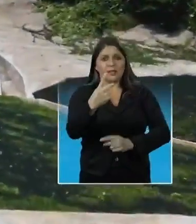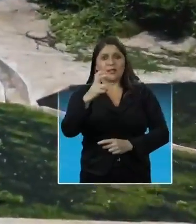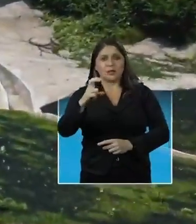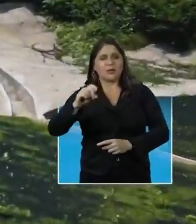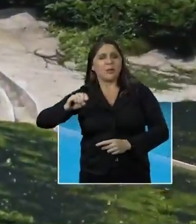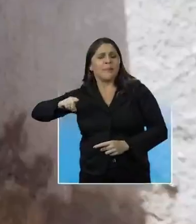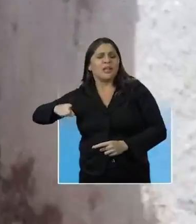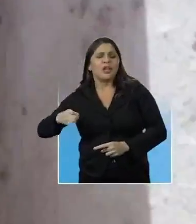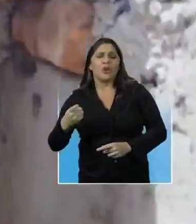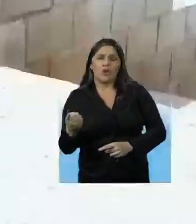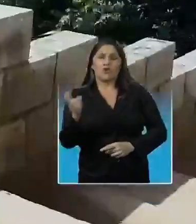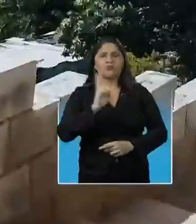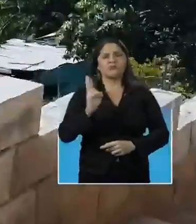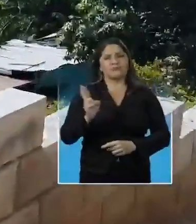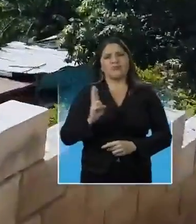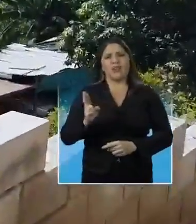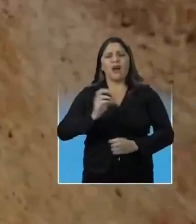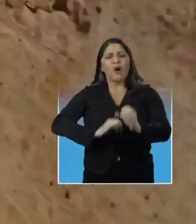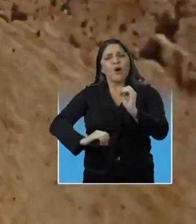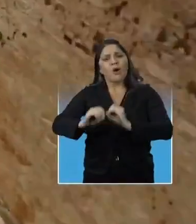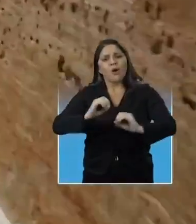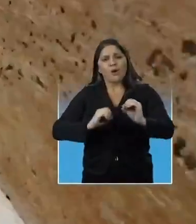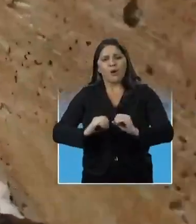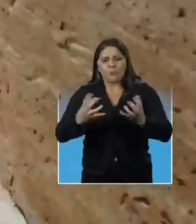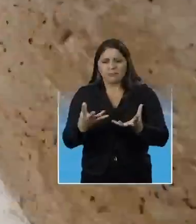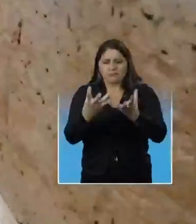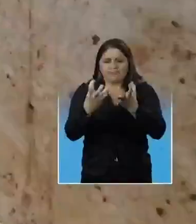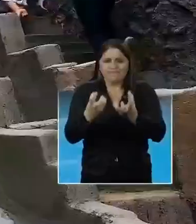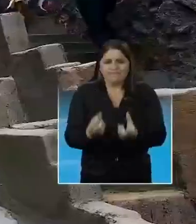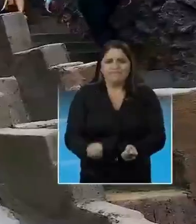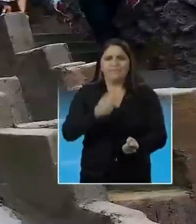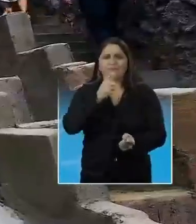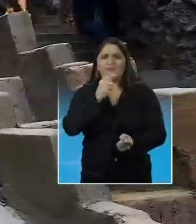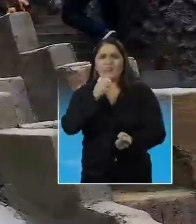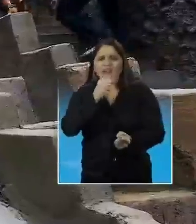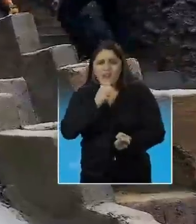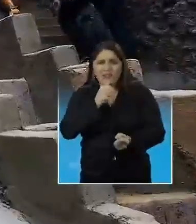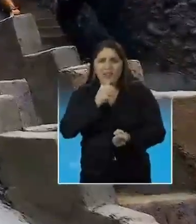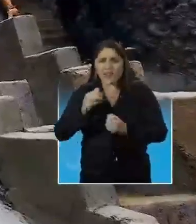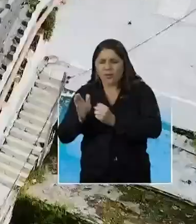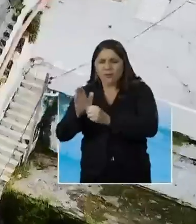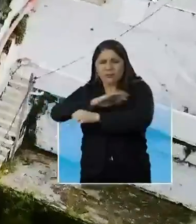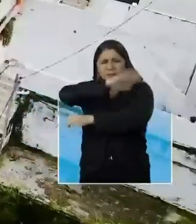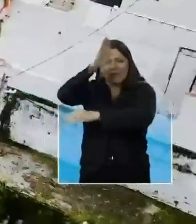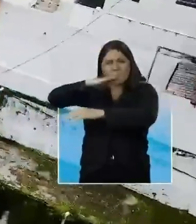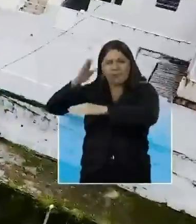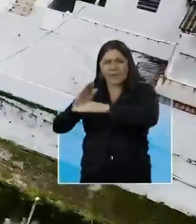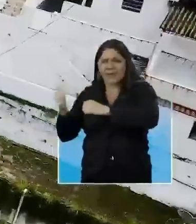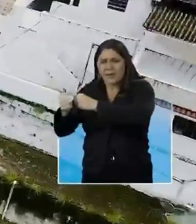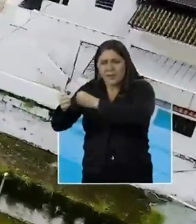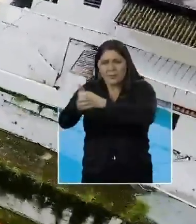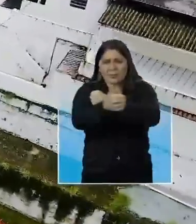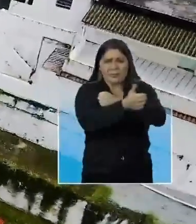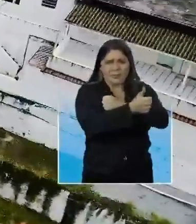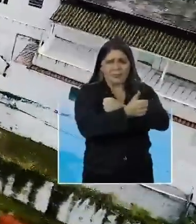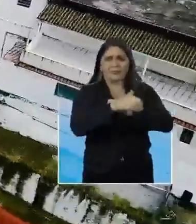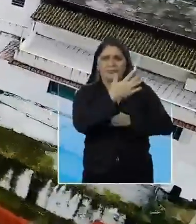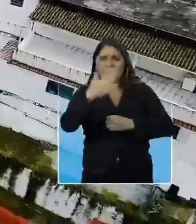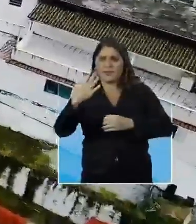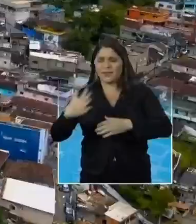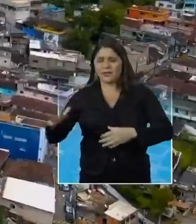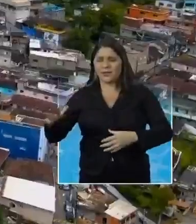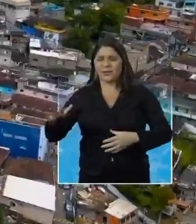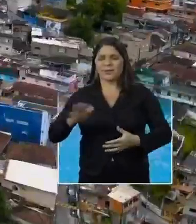milhões de reais em obras de drenagem e contenção nas encostas de todos os morros de Santos.